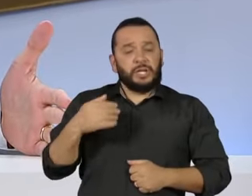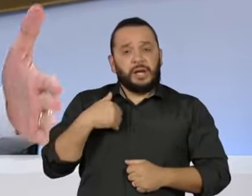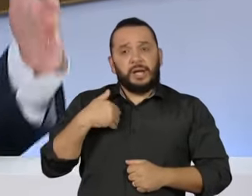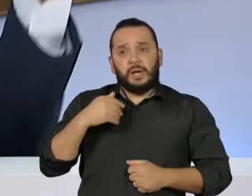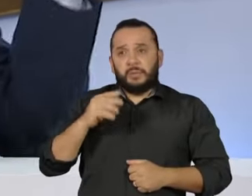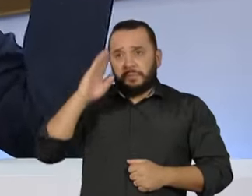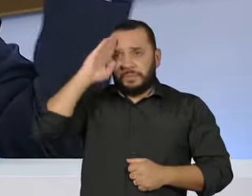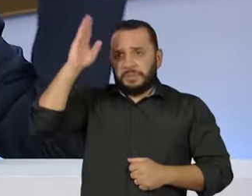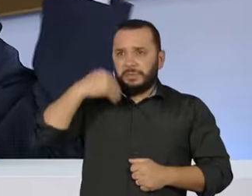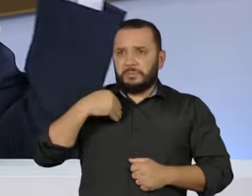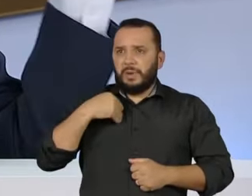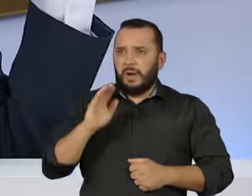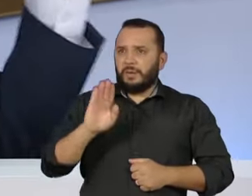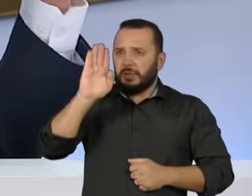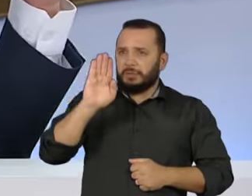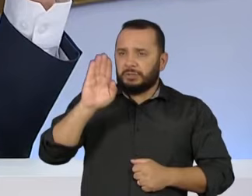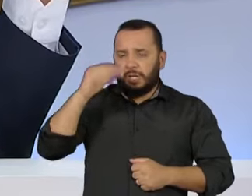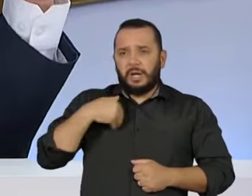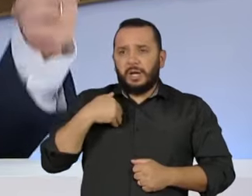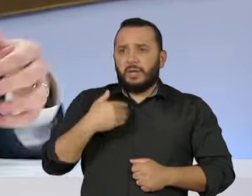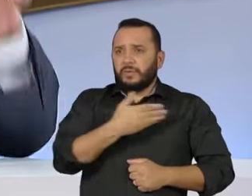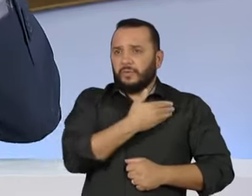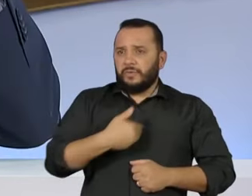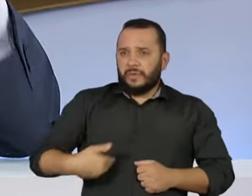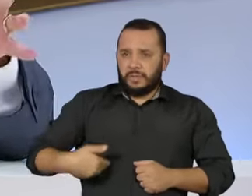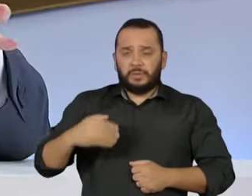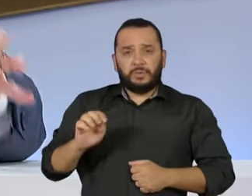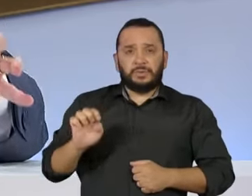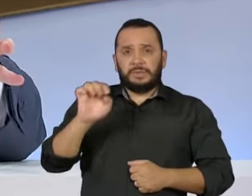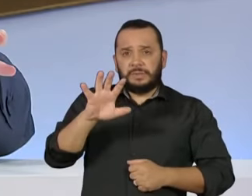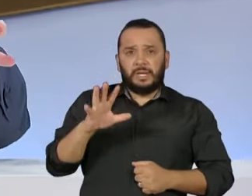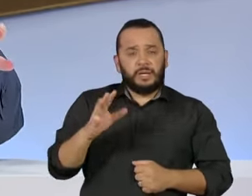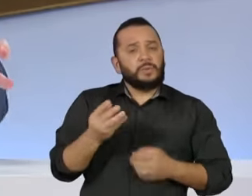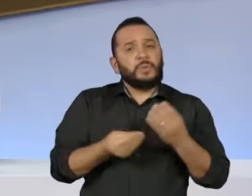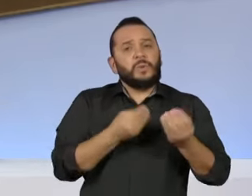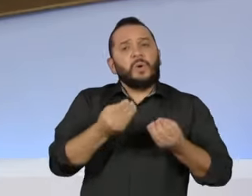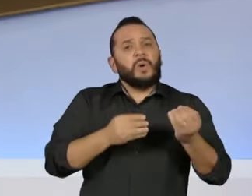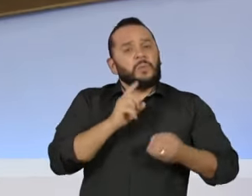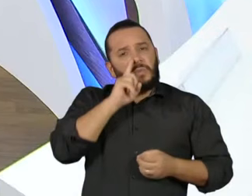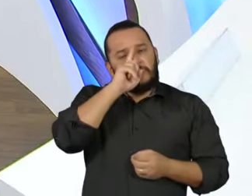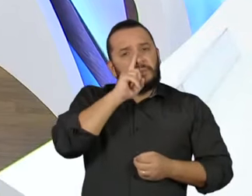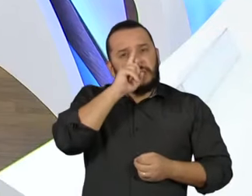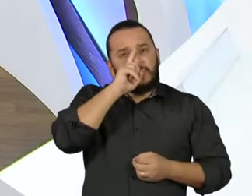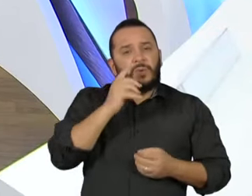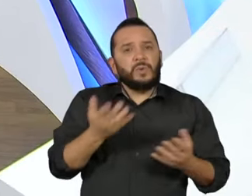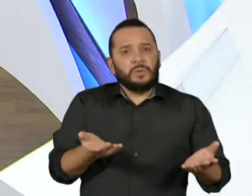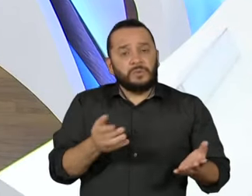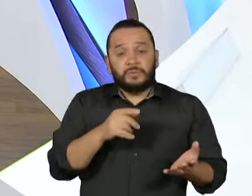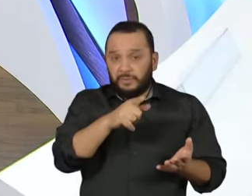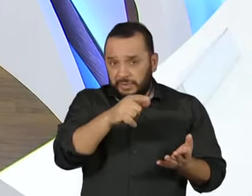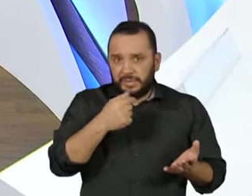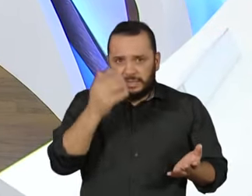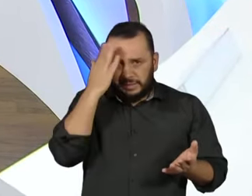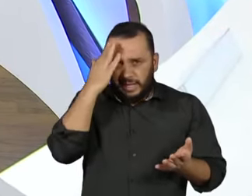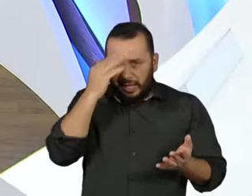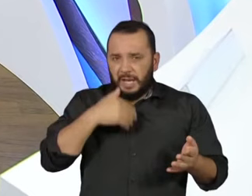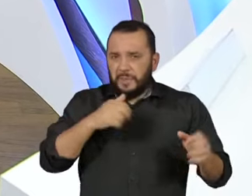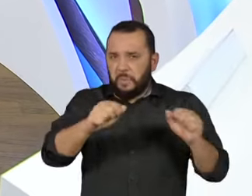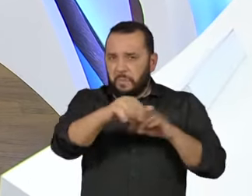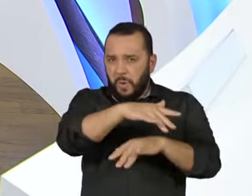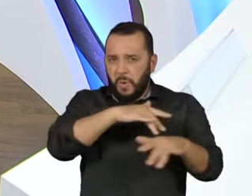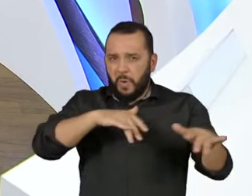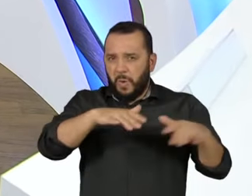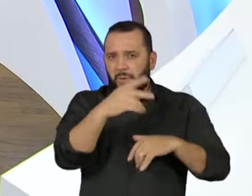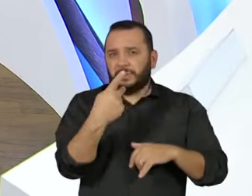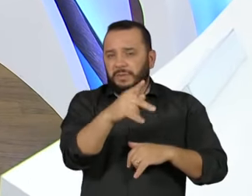gestões que começou em 86, lá na redemocratização. Qual é o risco, governador? O senhor encarou um motim no seu Estado? Qual é o